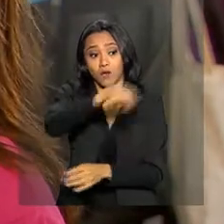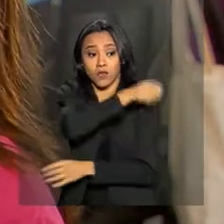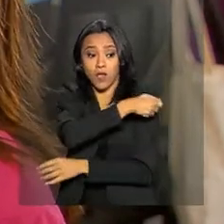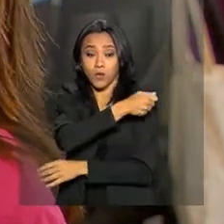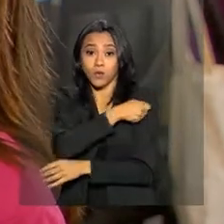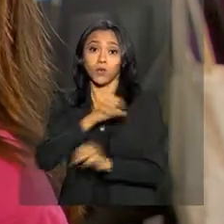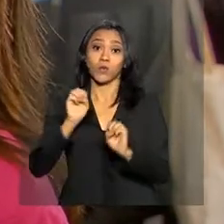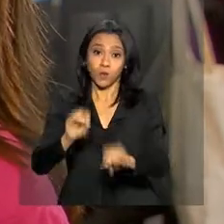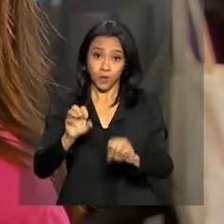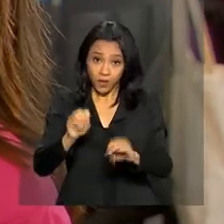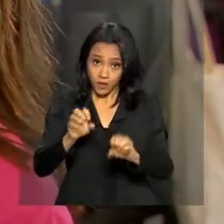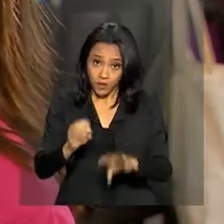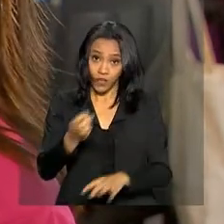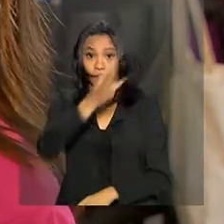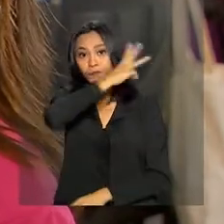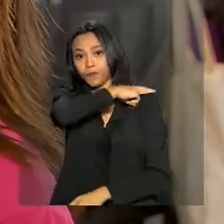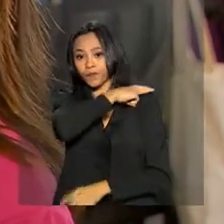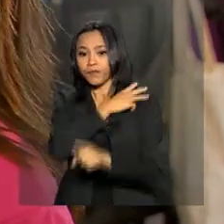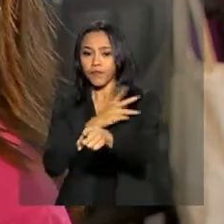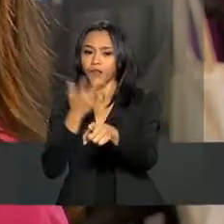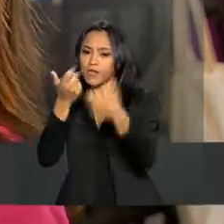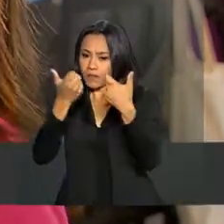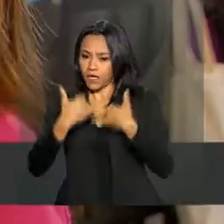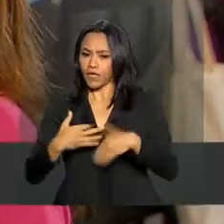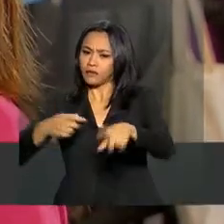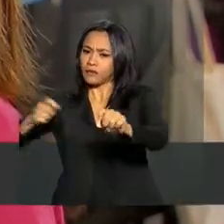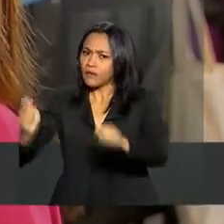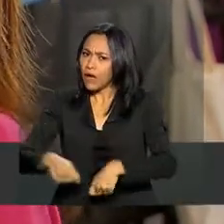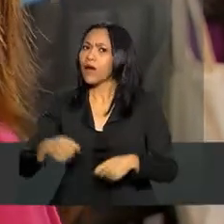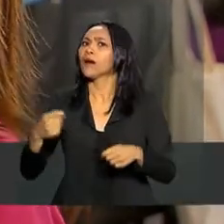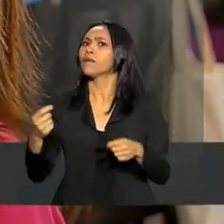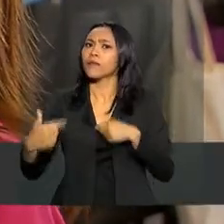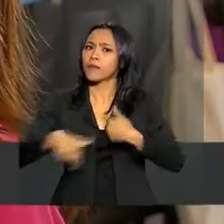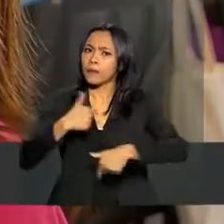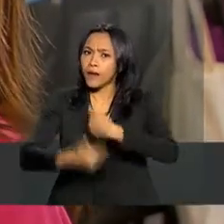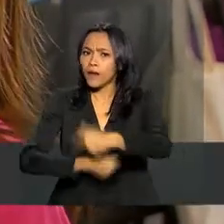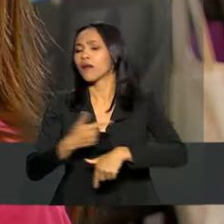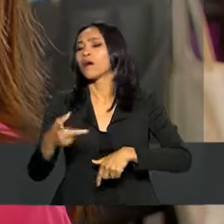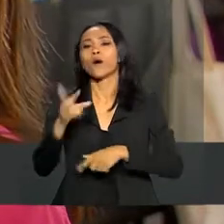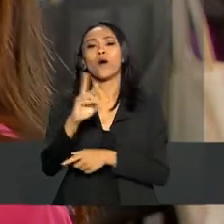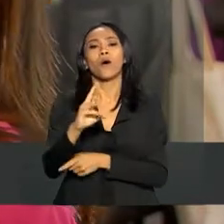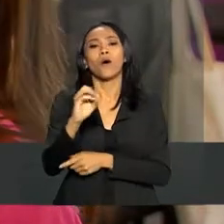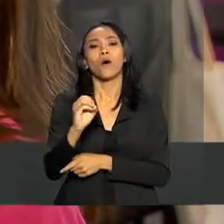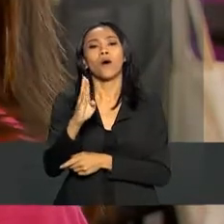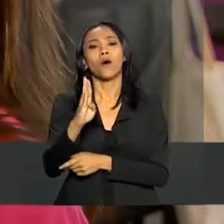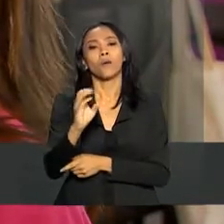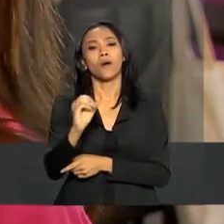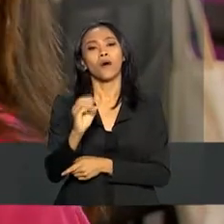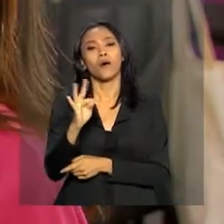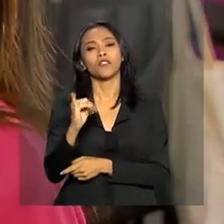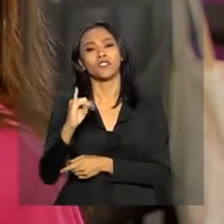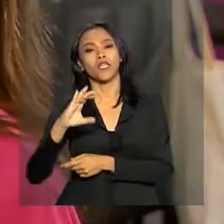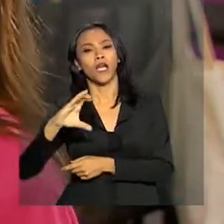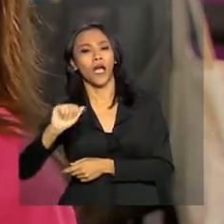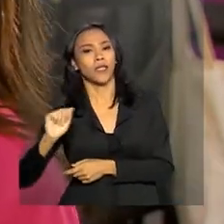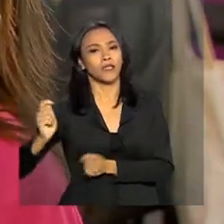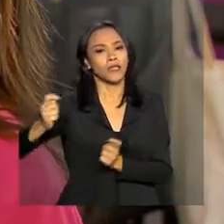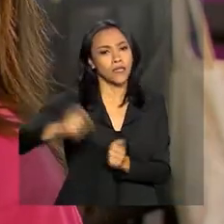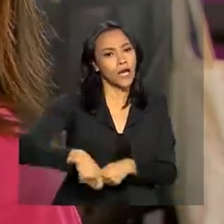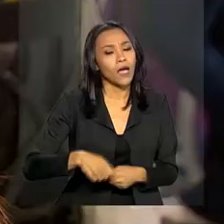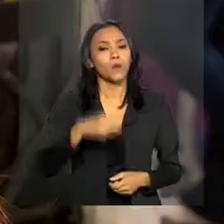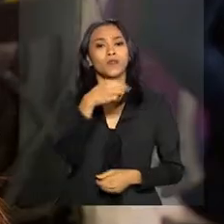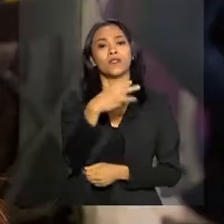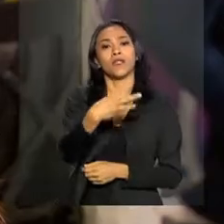programar, que é possível trabalhar com robótica, é preciso trabalhar com visão tridimensional e com